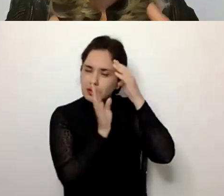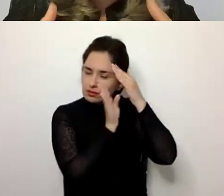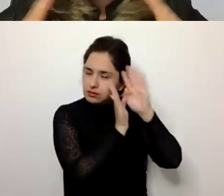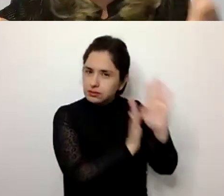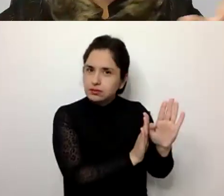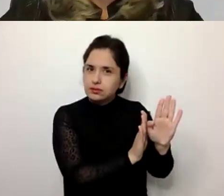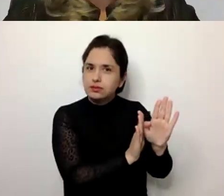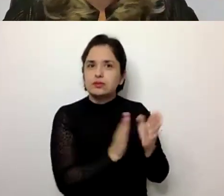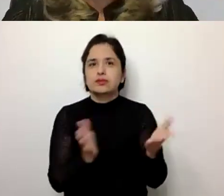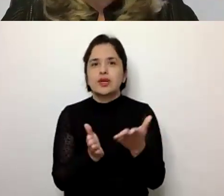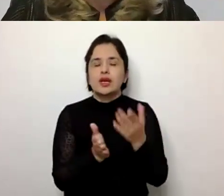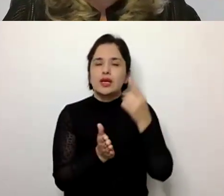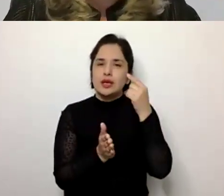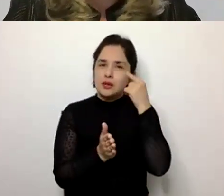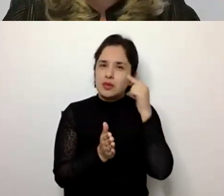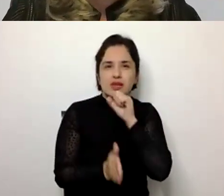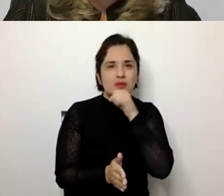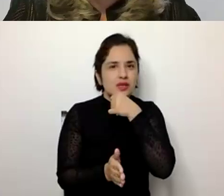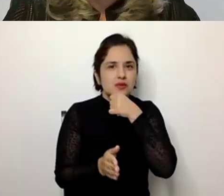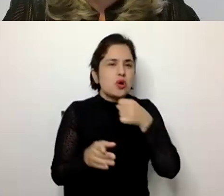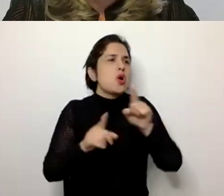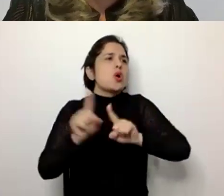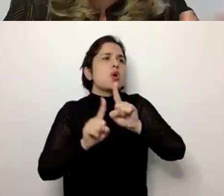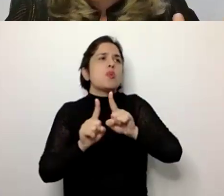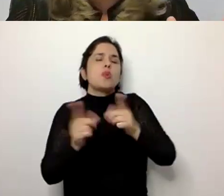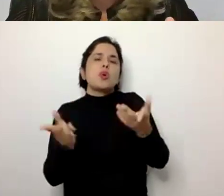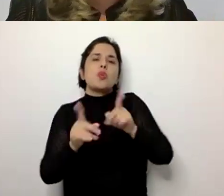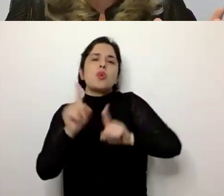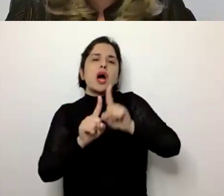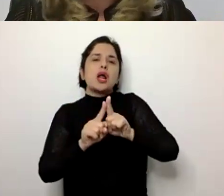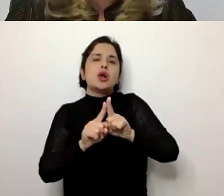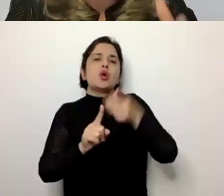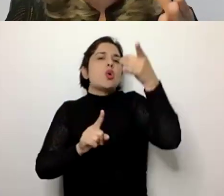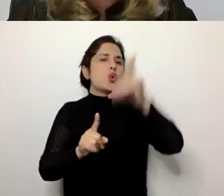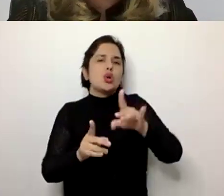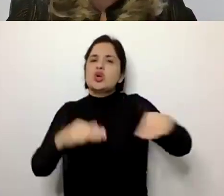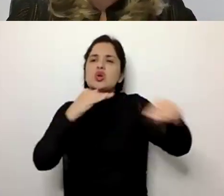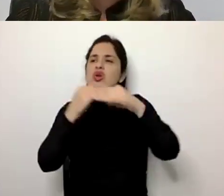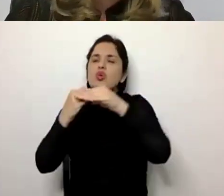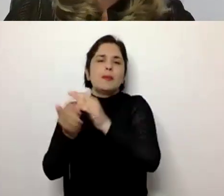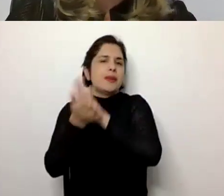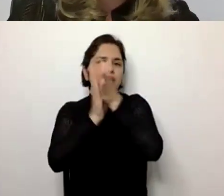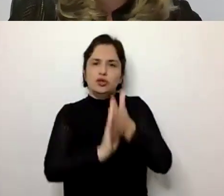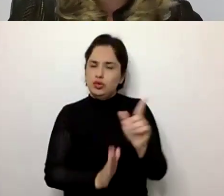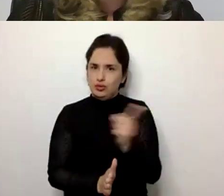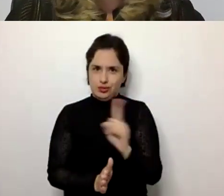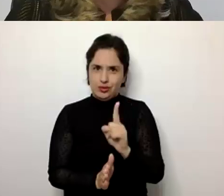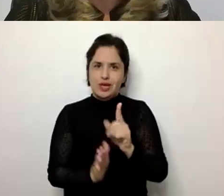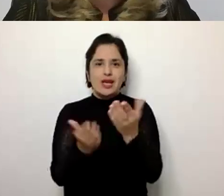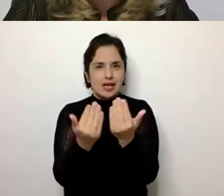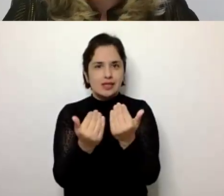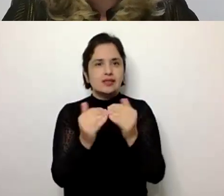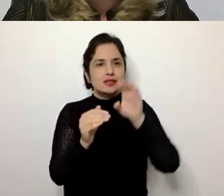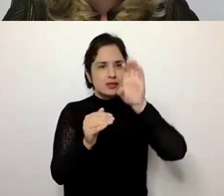que considera o envelhecimento como algo único. Ele não é, ele precisa ser visto nas suas